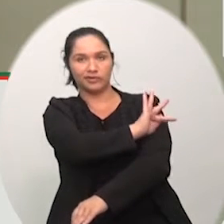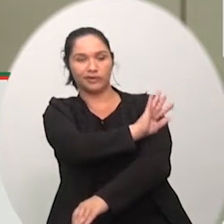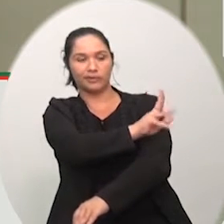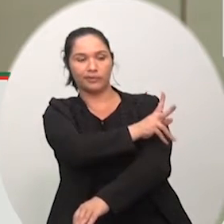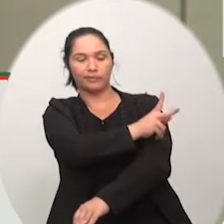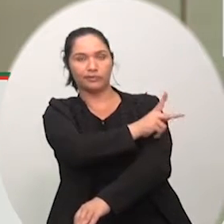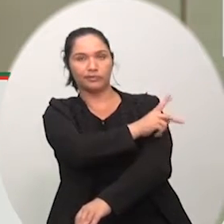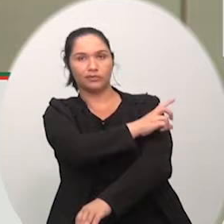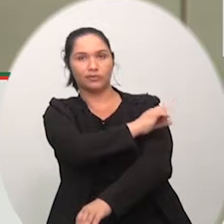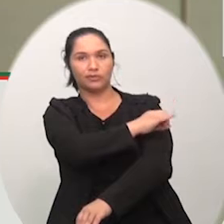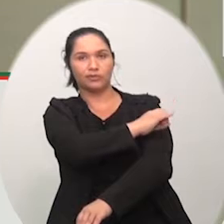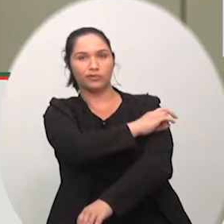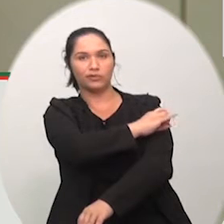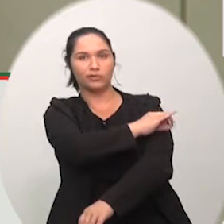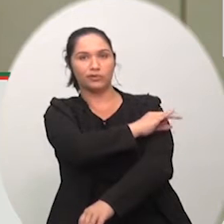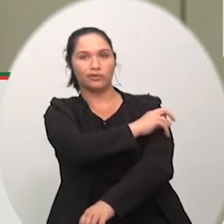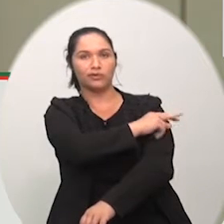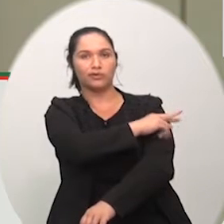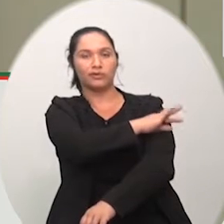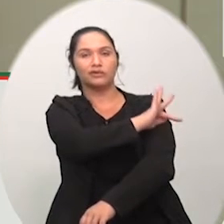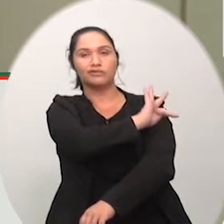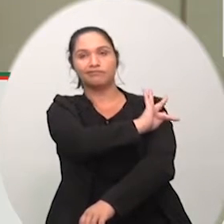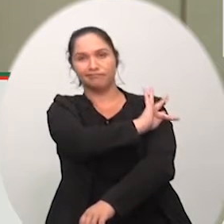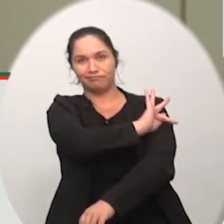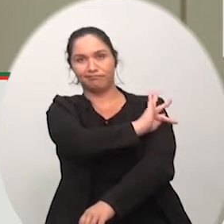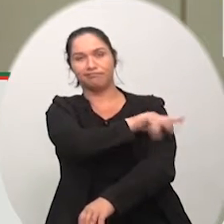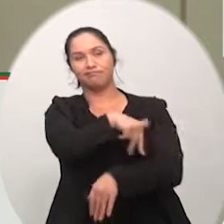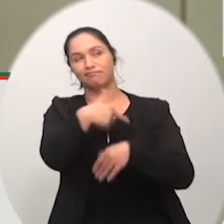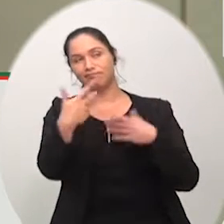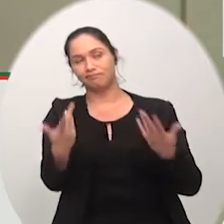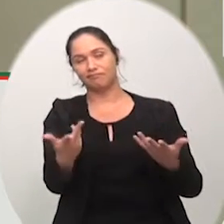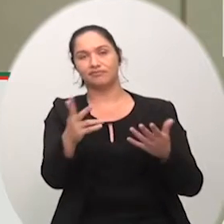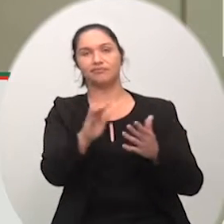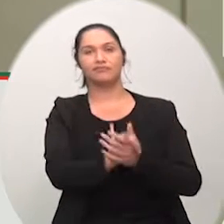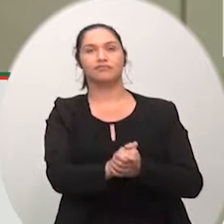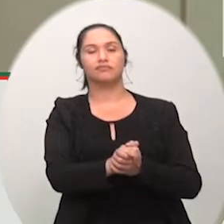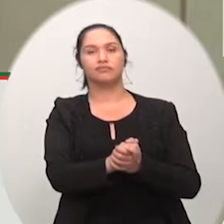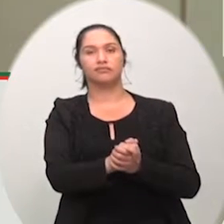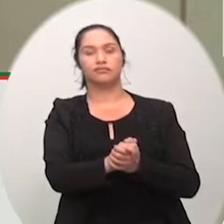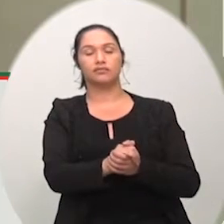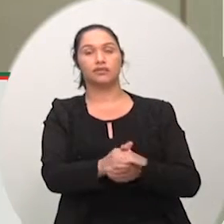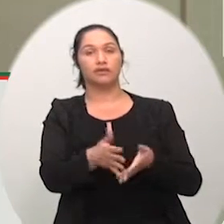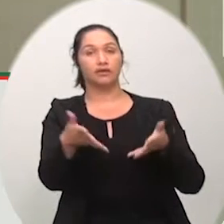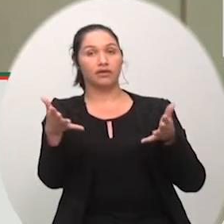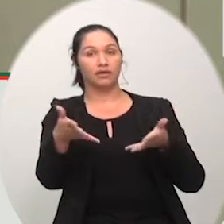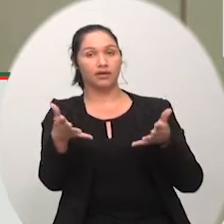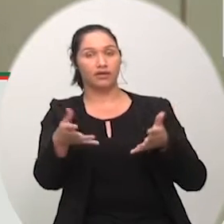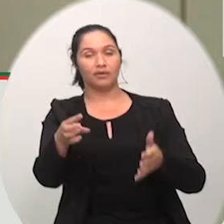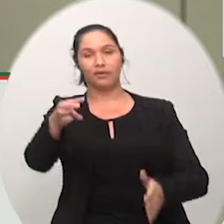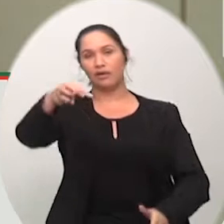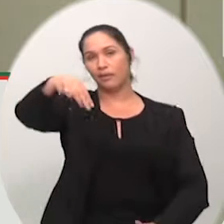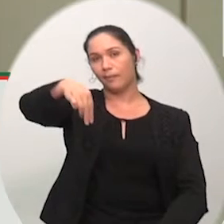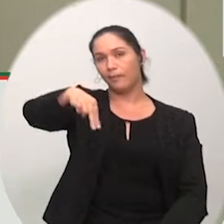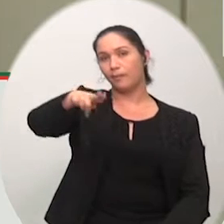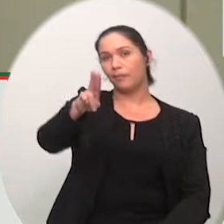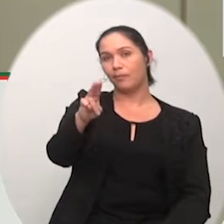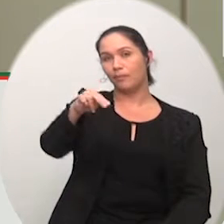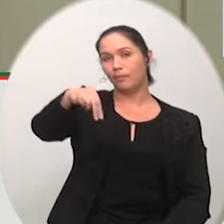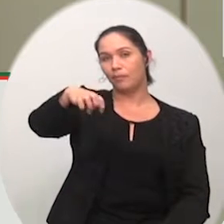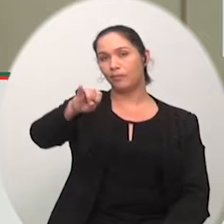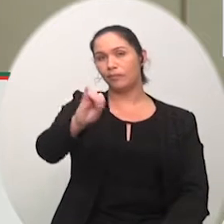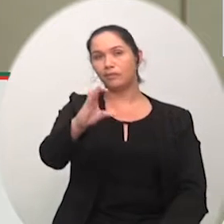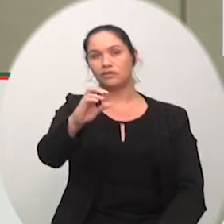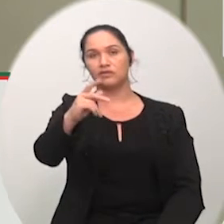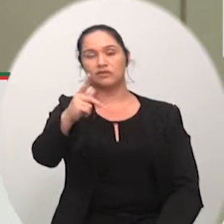na área física das escolas que pertencem ao Estado essa municipalização ela